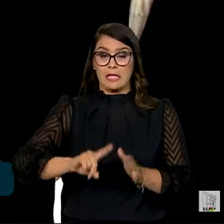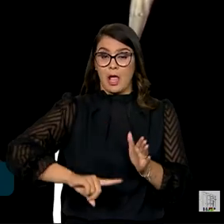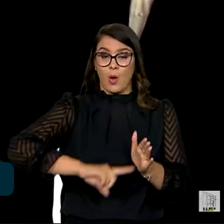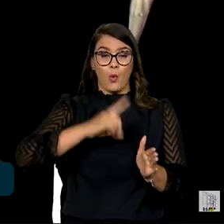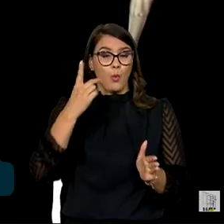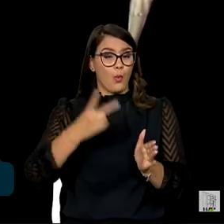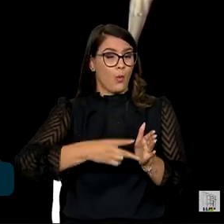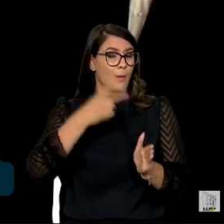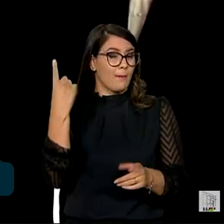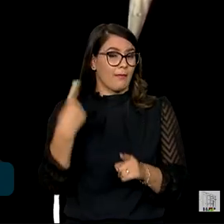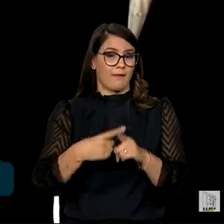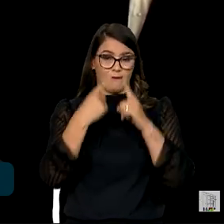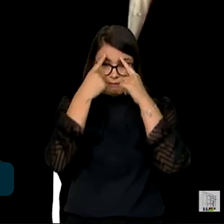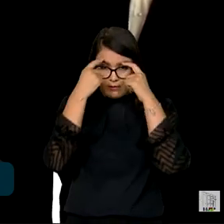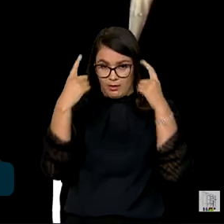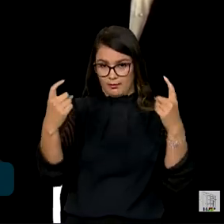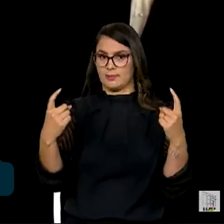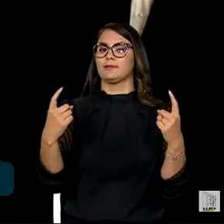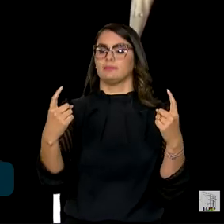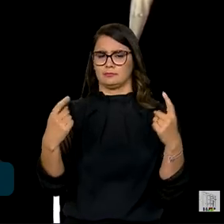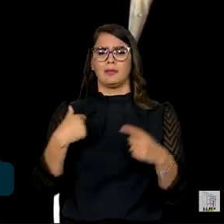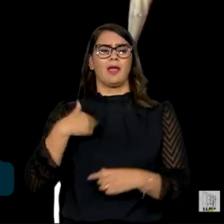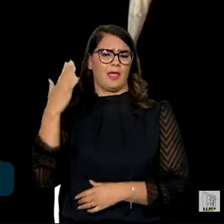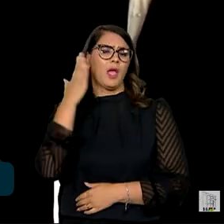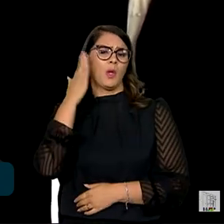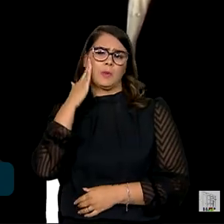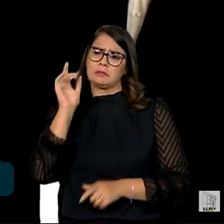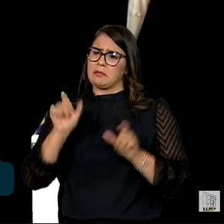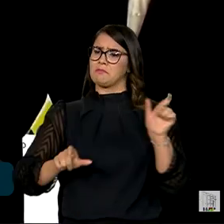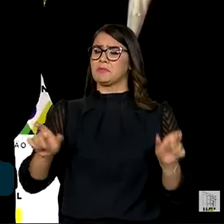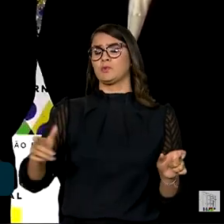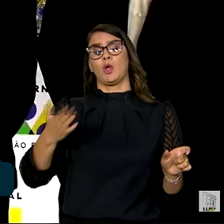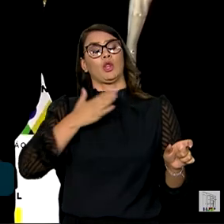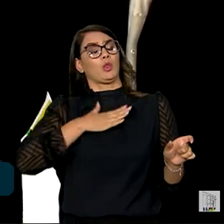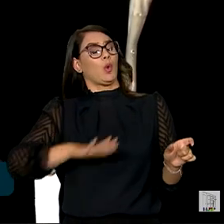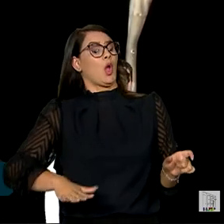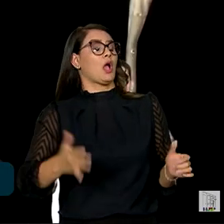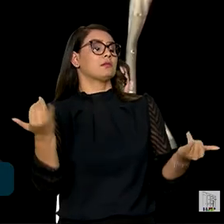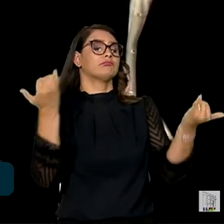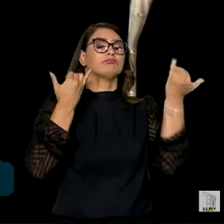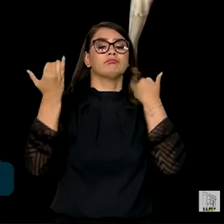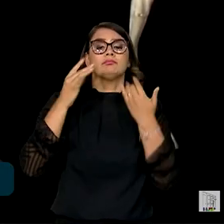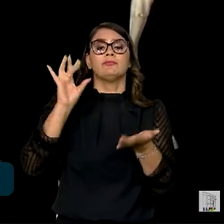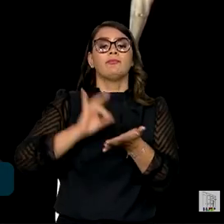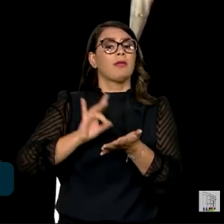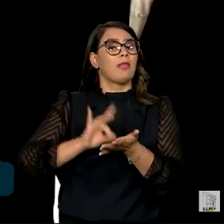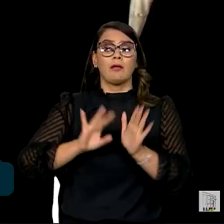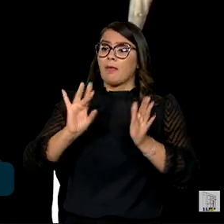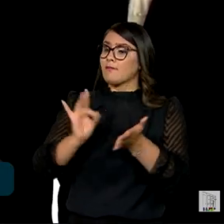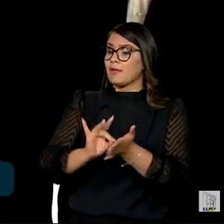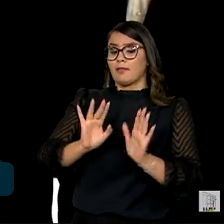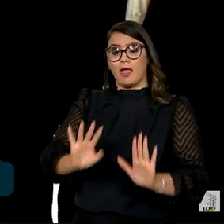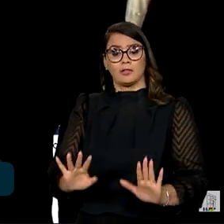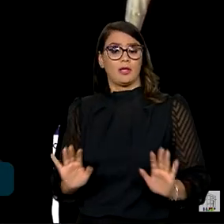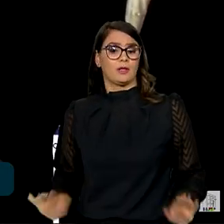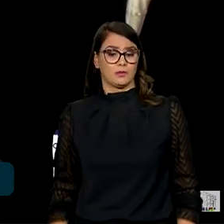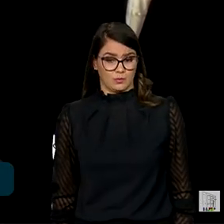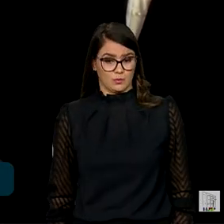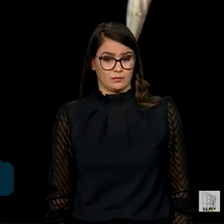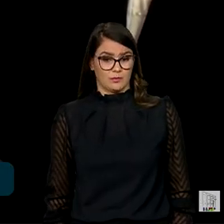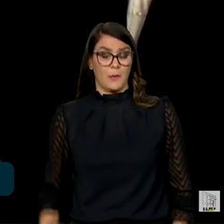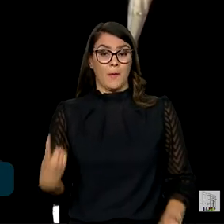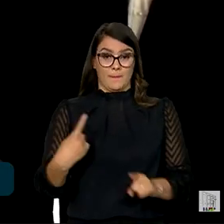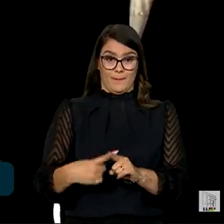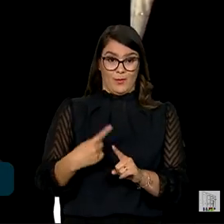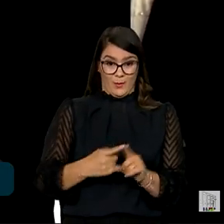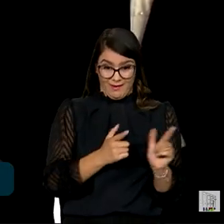fatores da violência. Eu sei que há pessoas que não gostam de ouvir a verdade, mas a verdade é essa. Porque essas